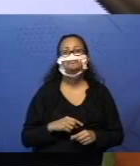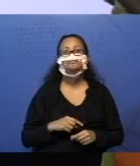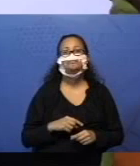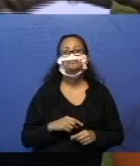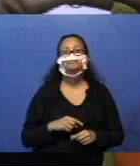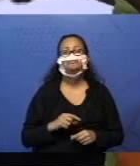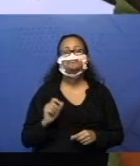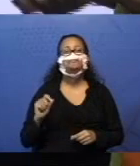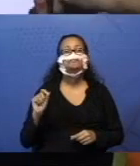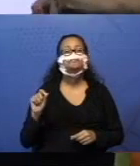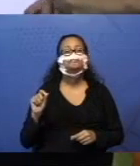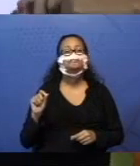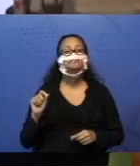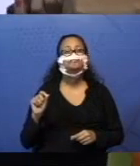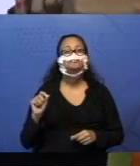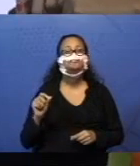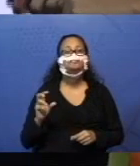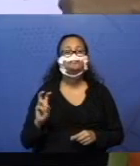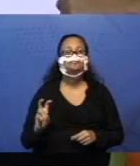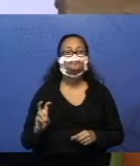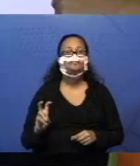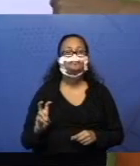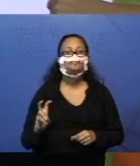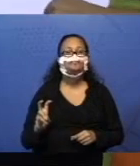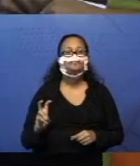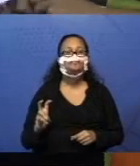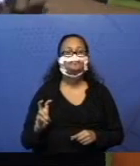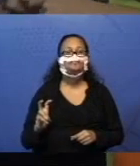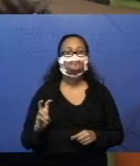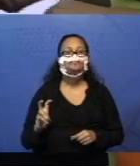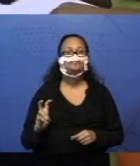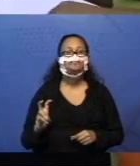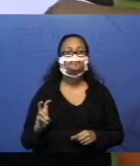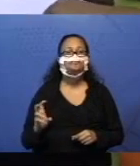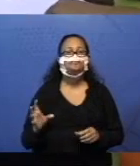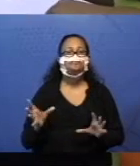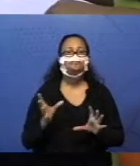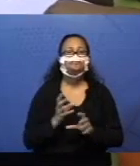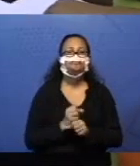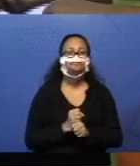vinte. Quem tem que ir ali? O cinco. Terceira maneira.